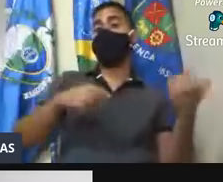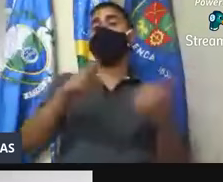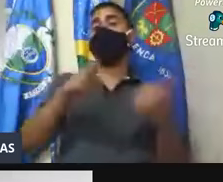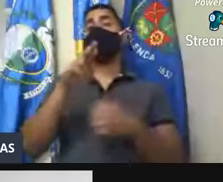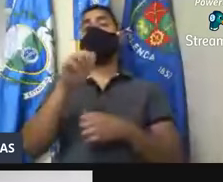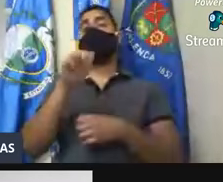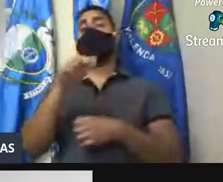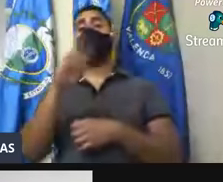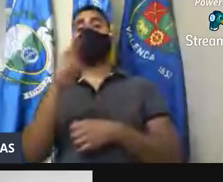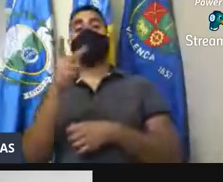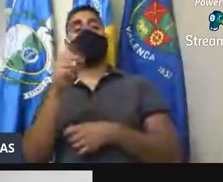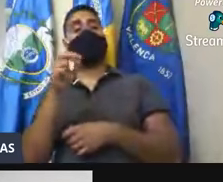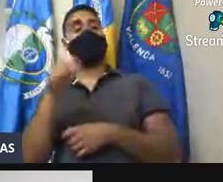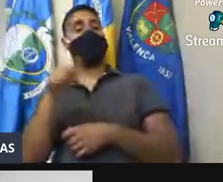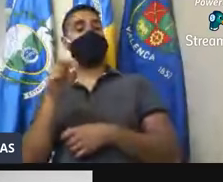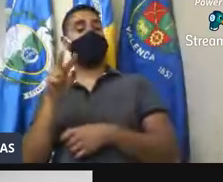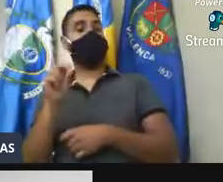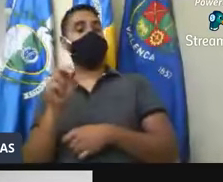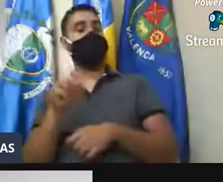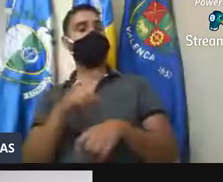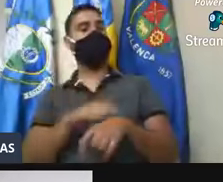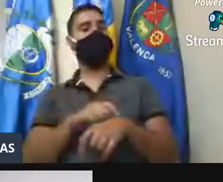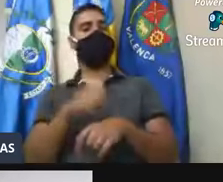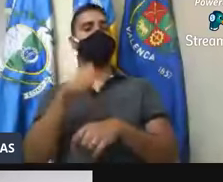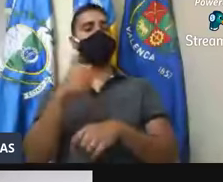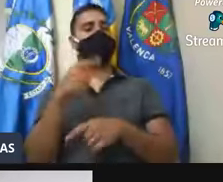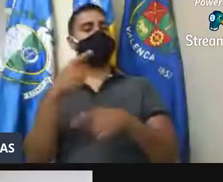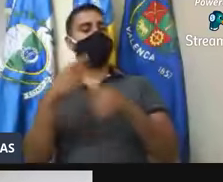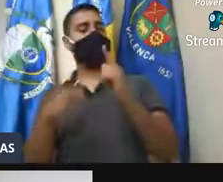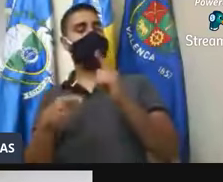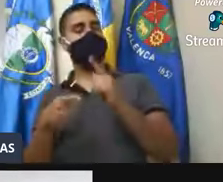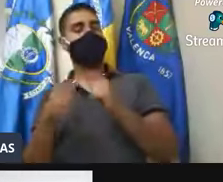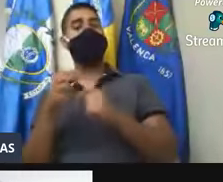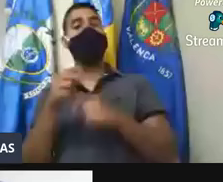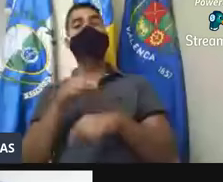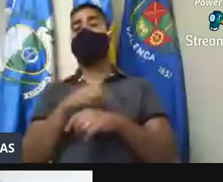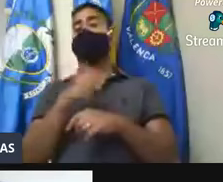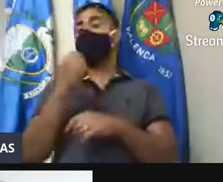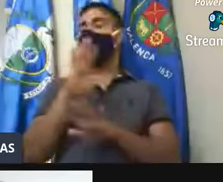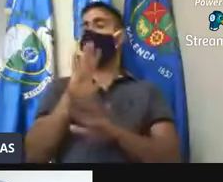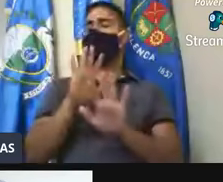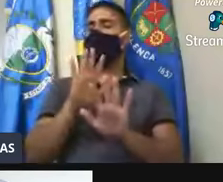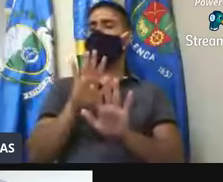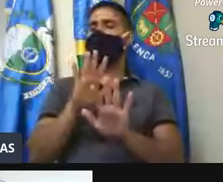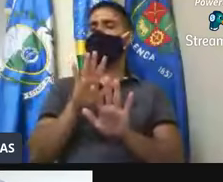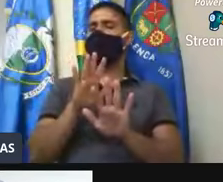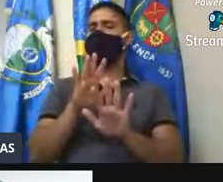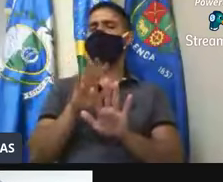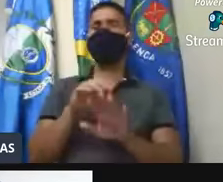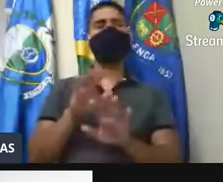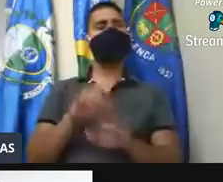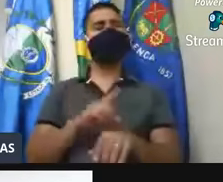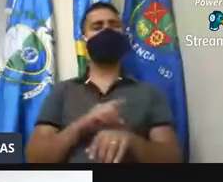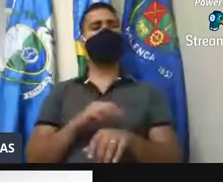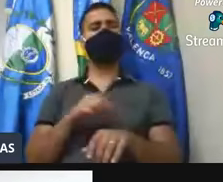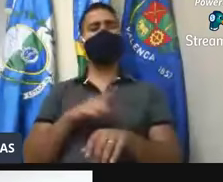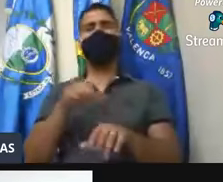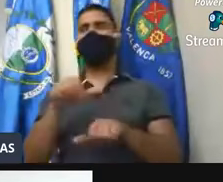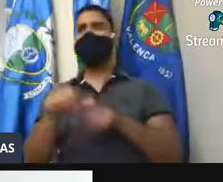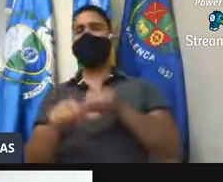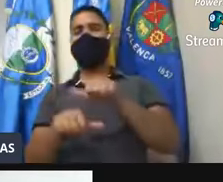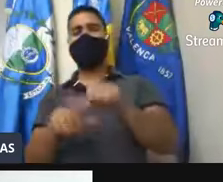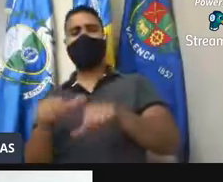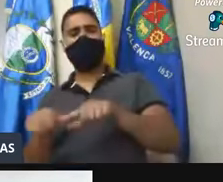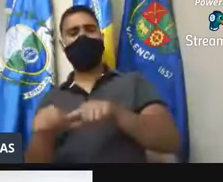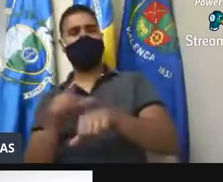Isabel, onze e meia, que é um horário, assim, é, de, de bom fluxo, mas, poxa, com essa mudança, vereador Rafael, a